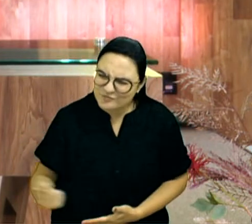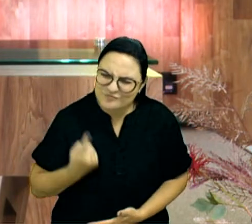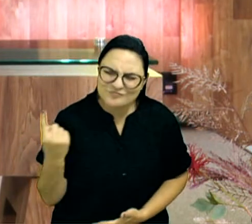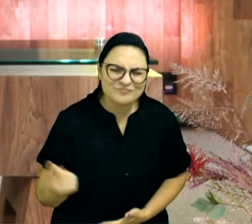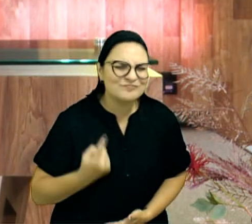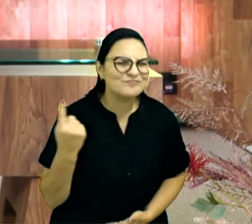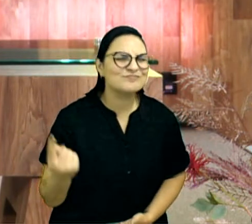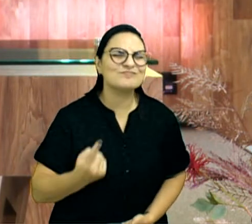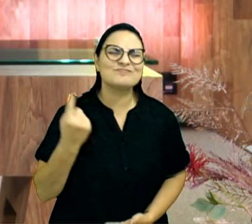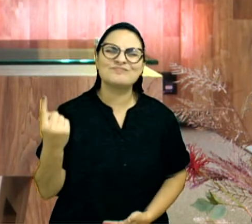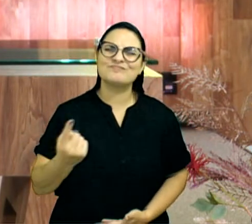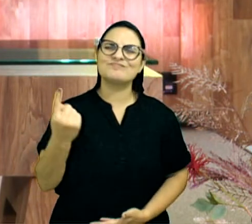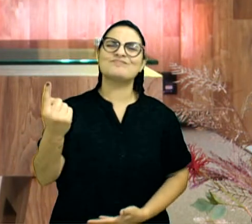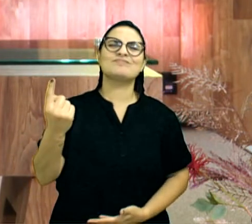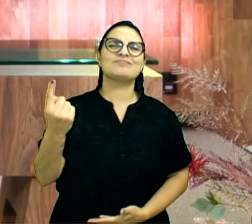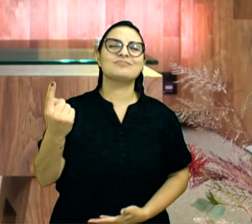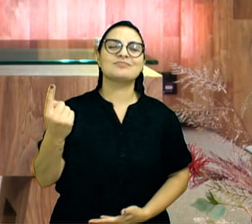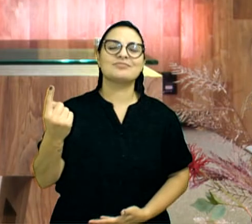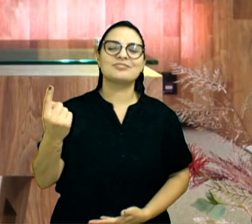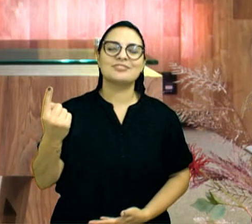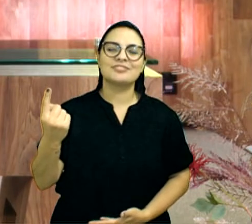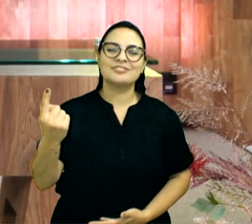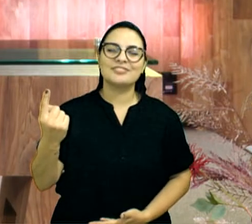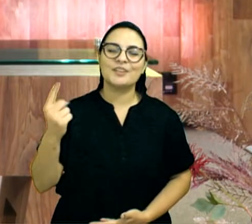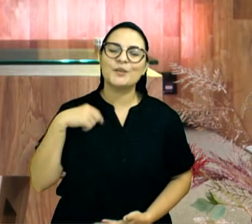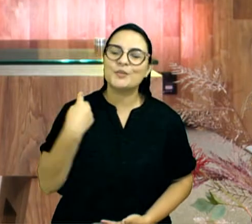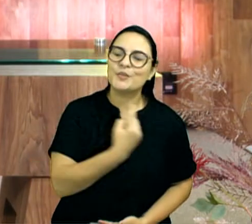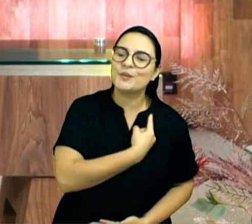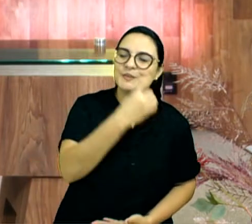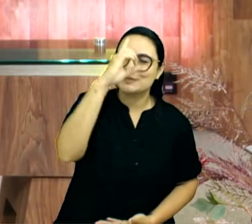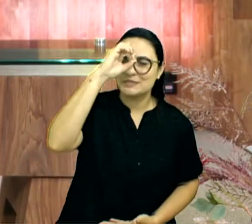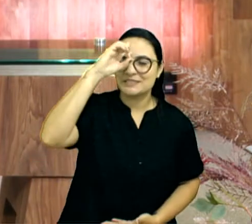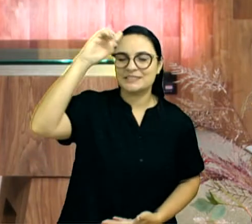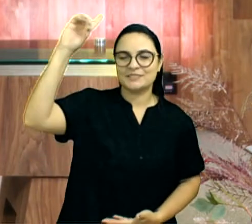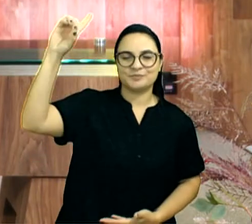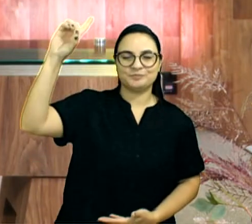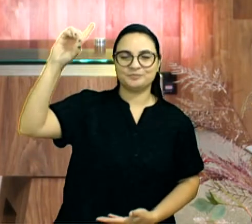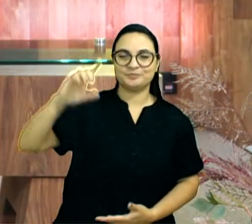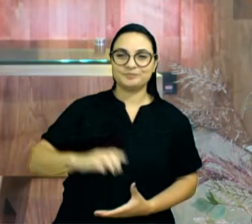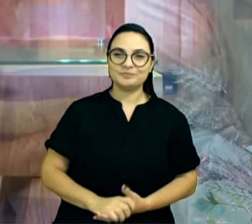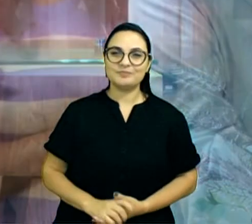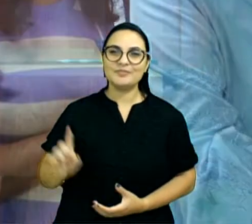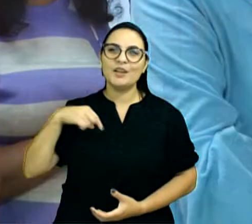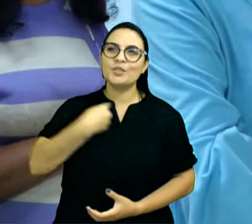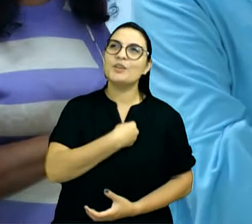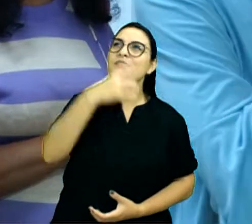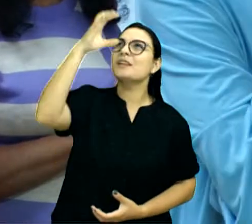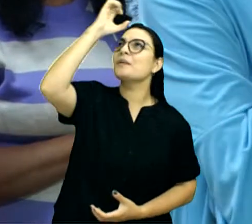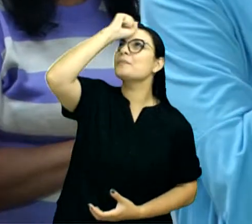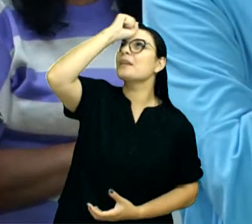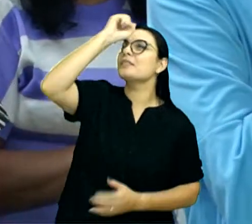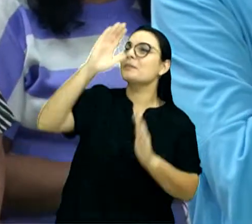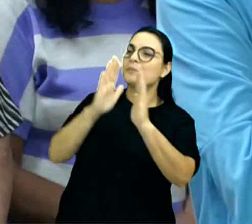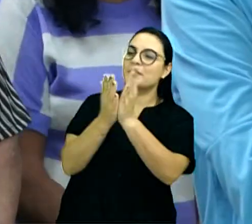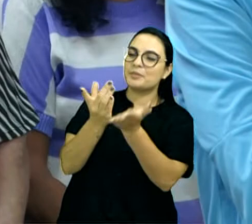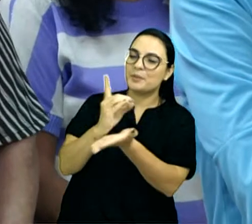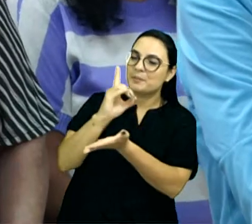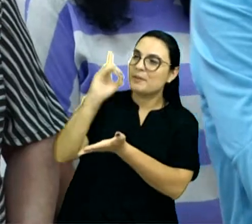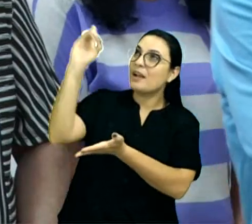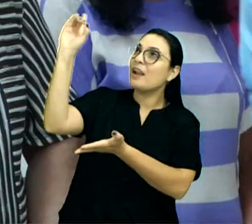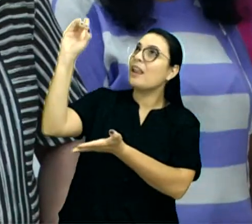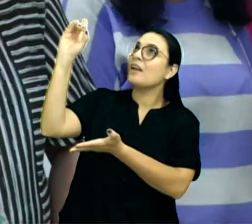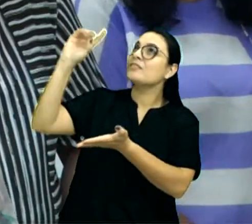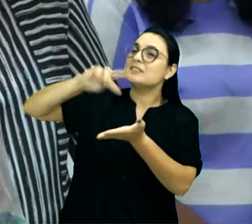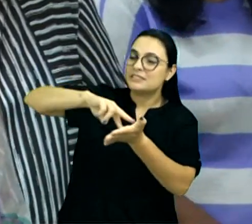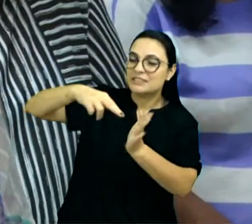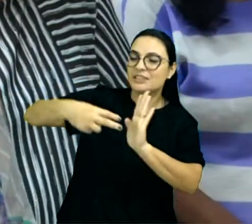servir, para sempre, o nosso Deus, e nós aprendemos, na Tua Palavra, Senhor, que servir a Deus,